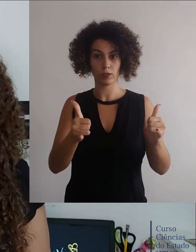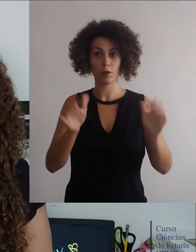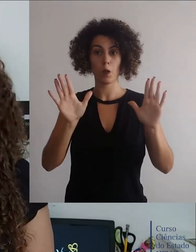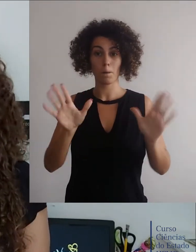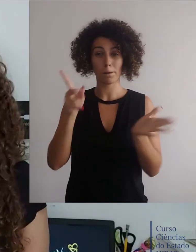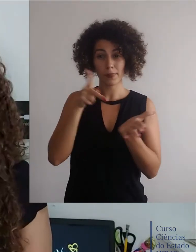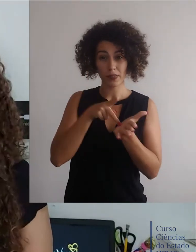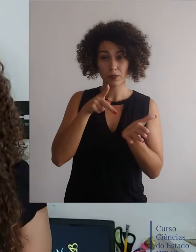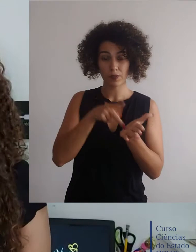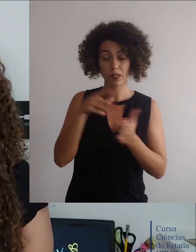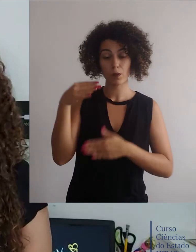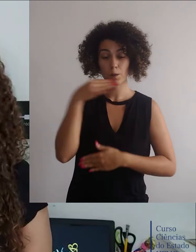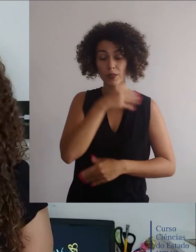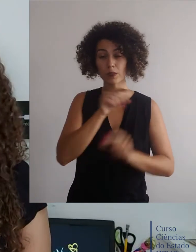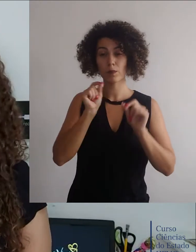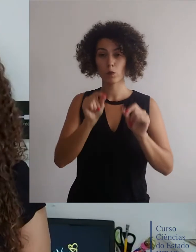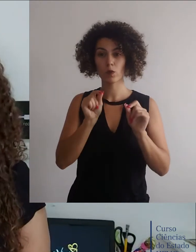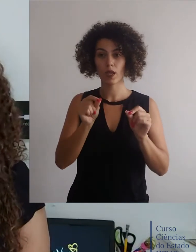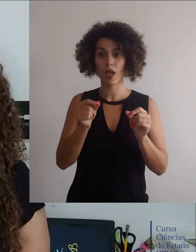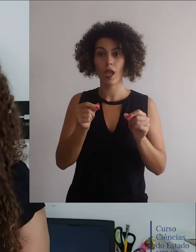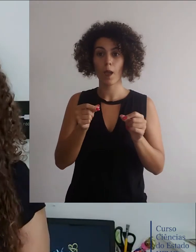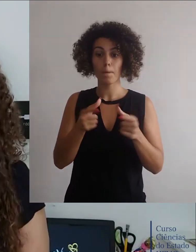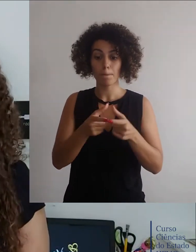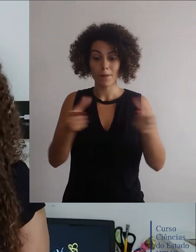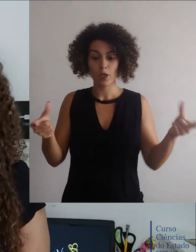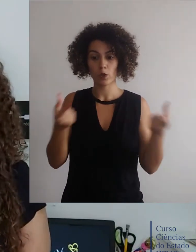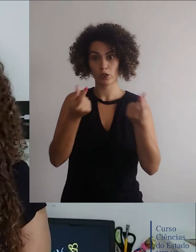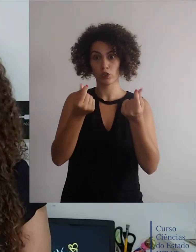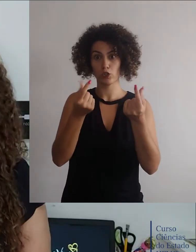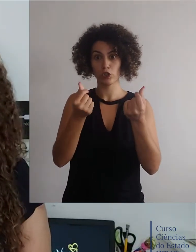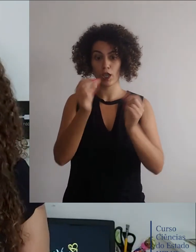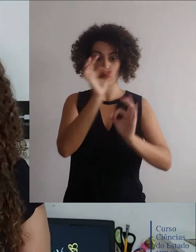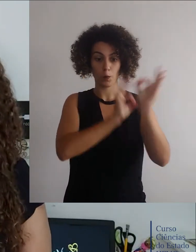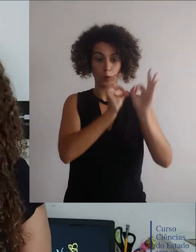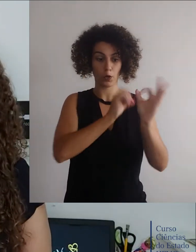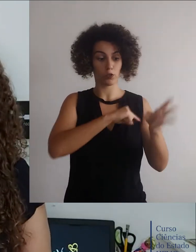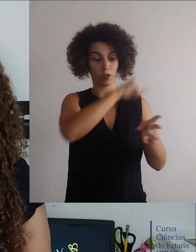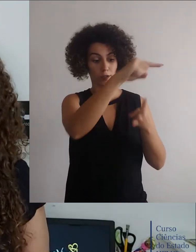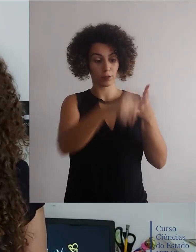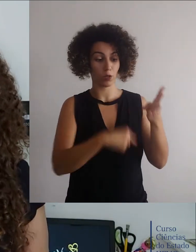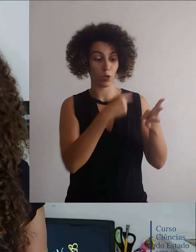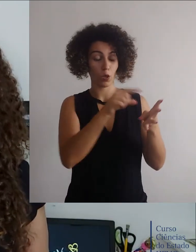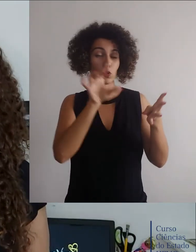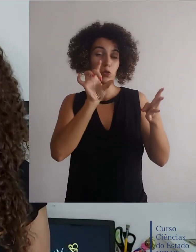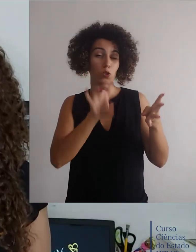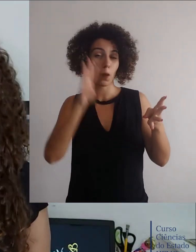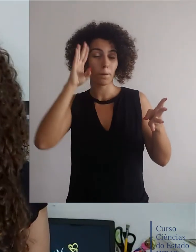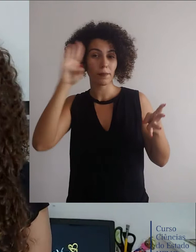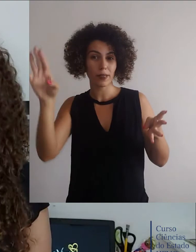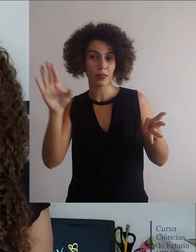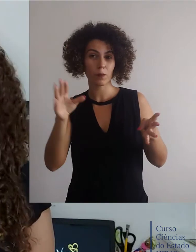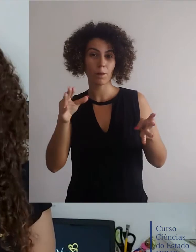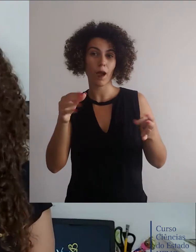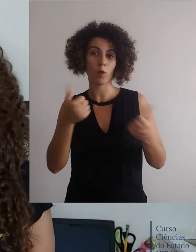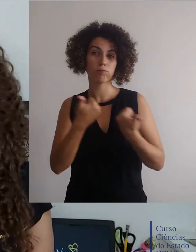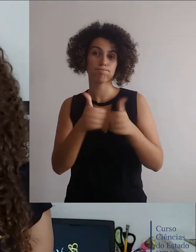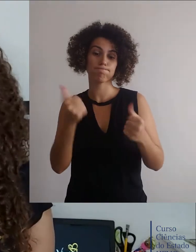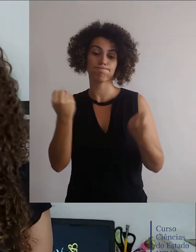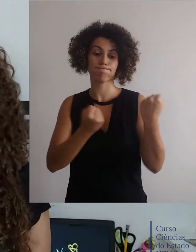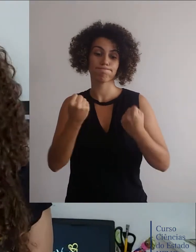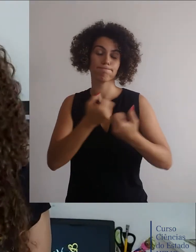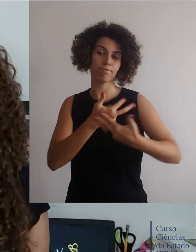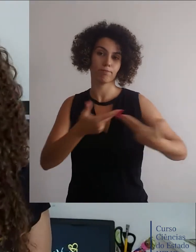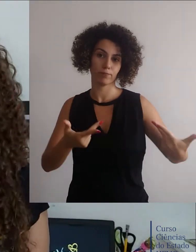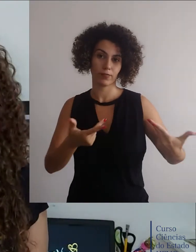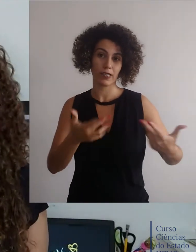observou foi que a grande parte da verba destinada para o projeto foi alocada no setor de transporte. Sendo assim, na saúde não